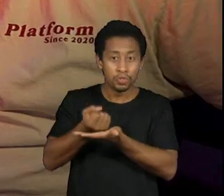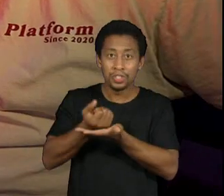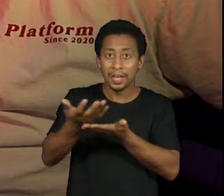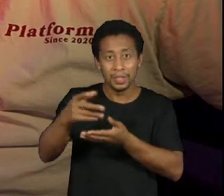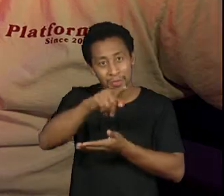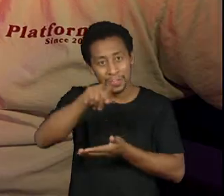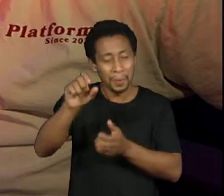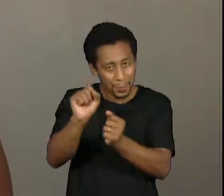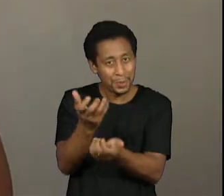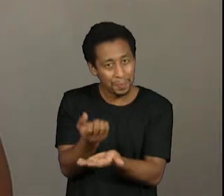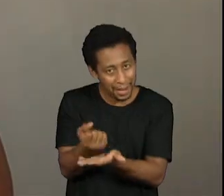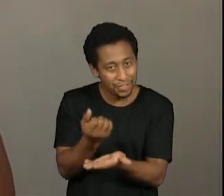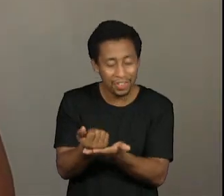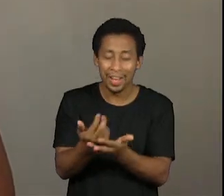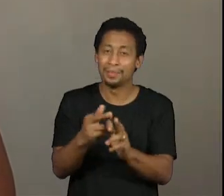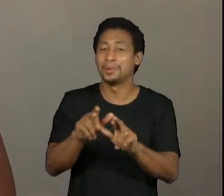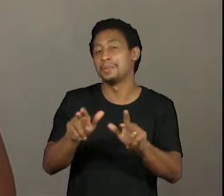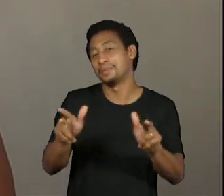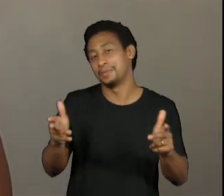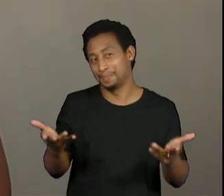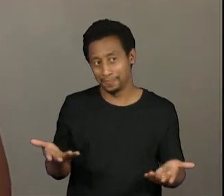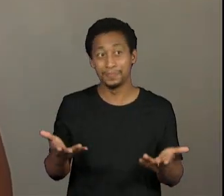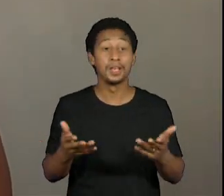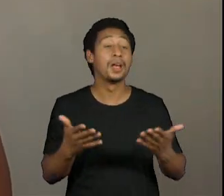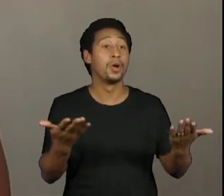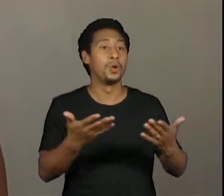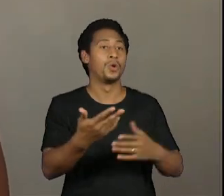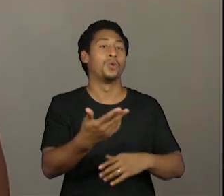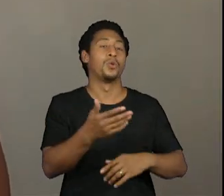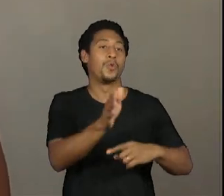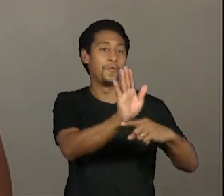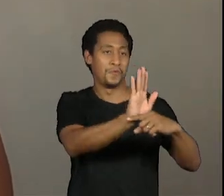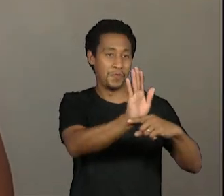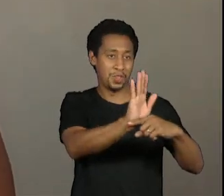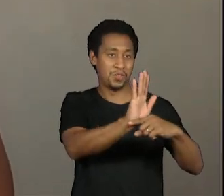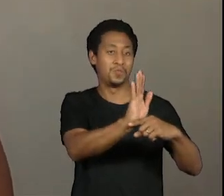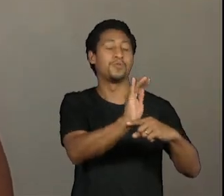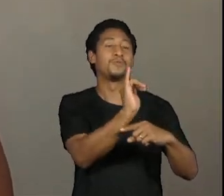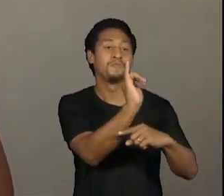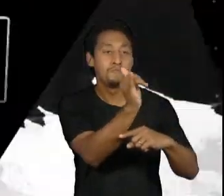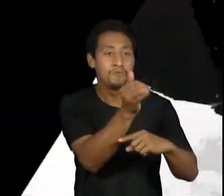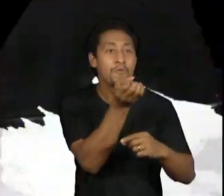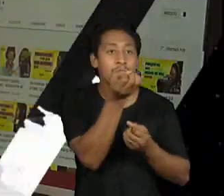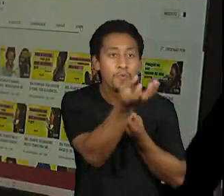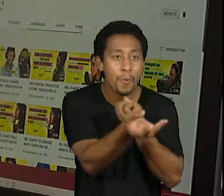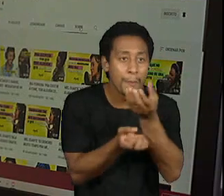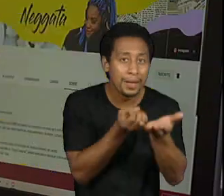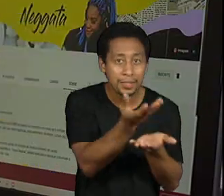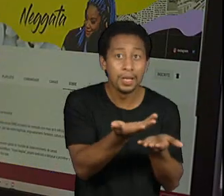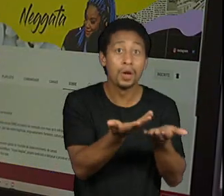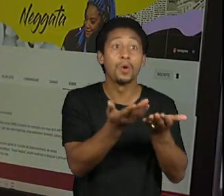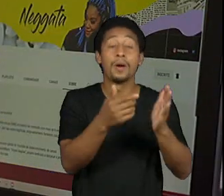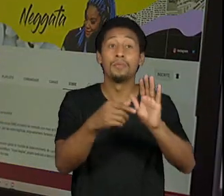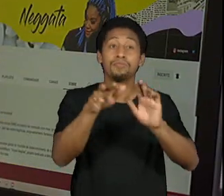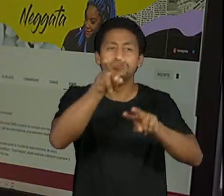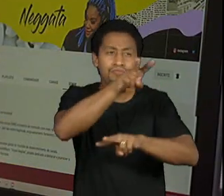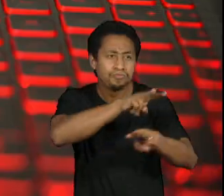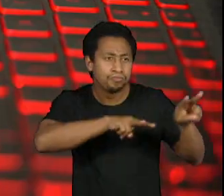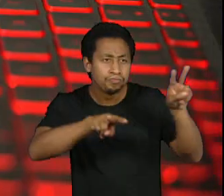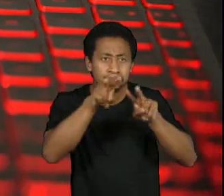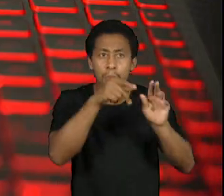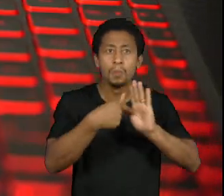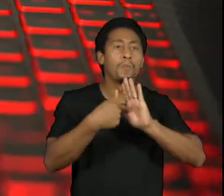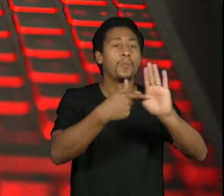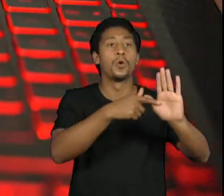dele e tudo mais. O videocast, ele impacta mais no visual, né? Então, eu pensei em fazer um videocast